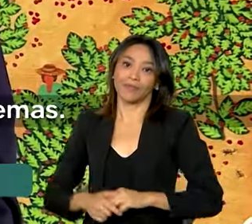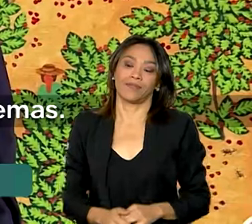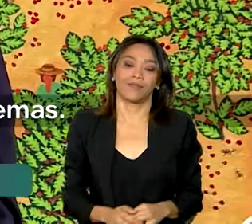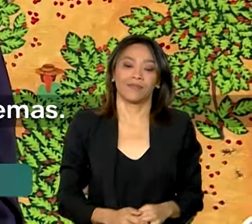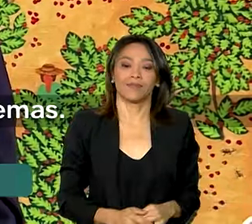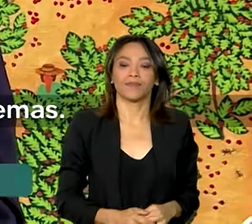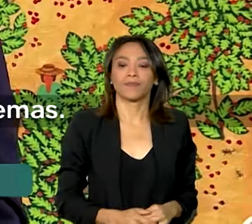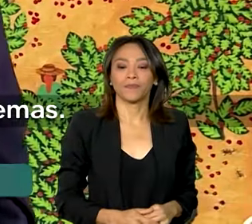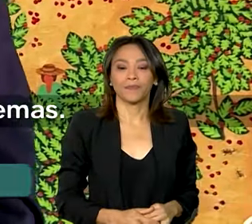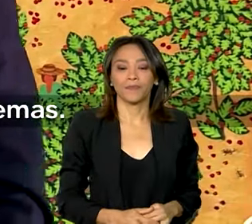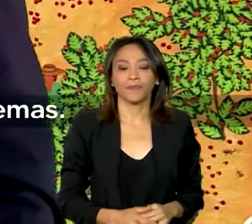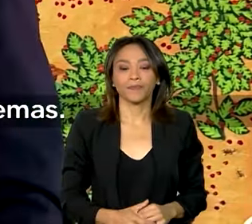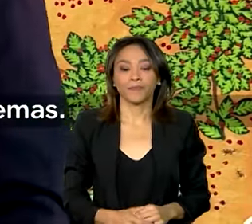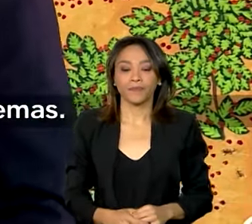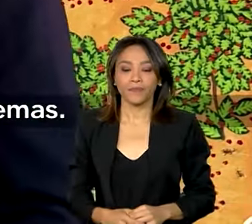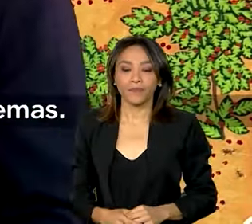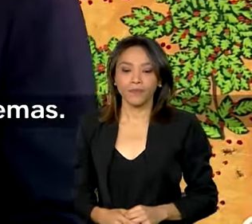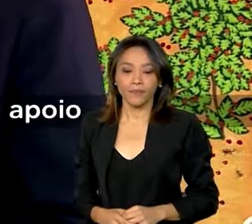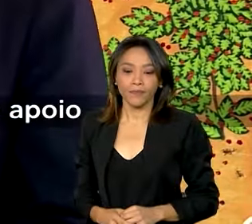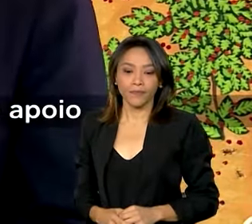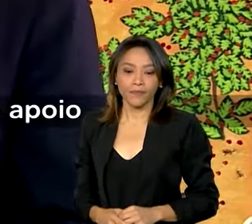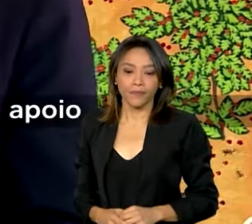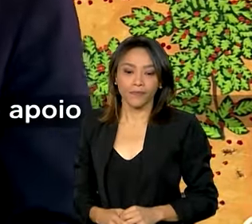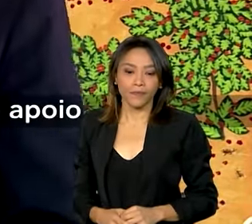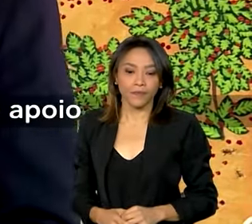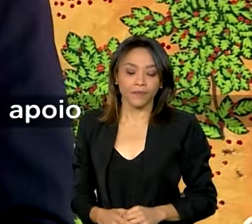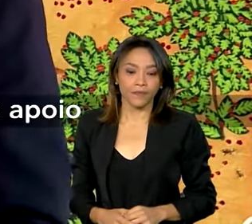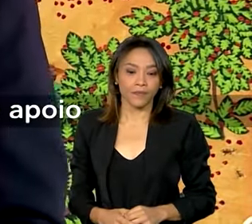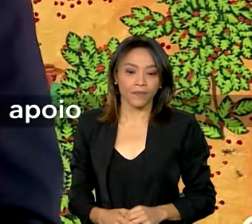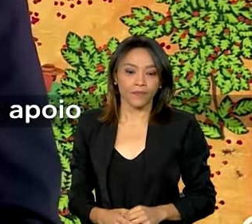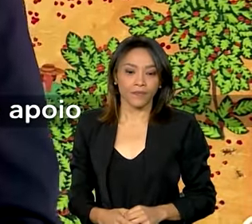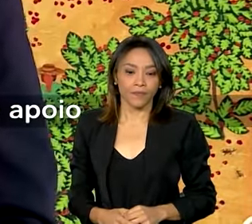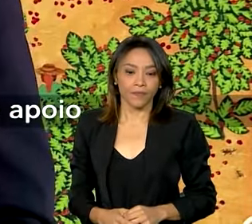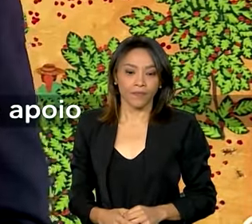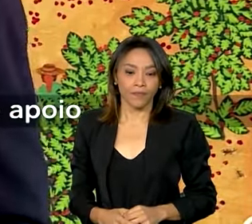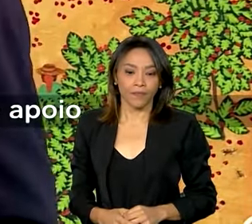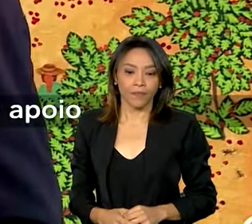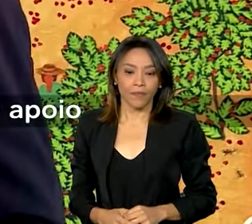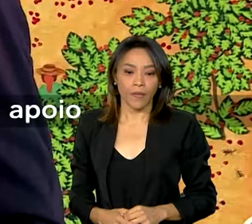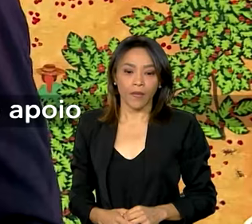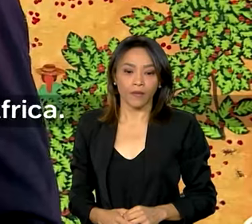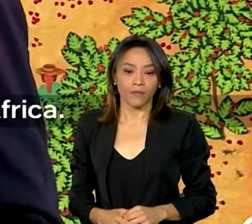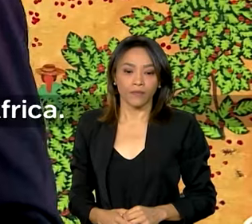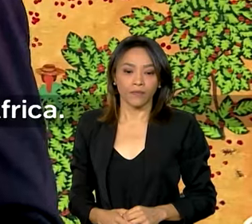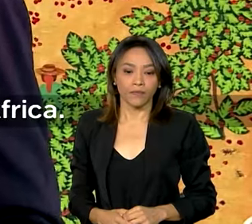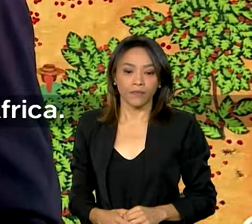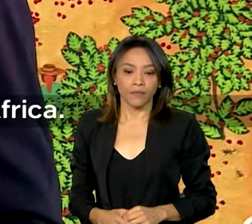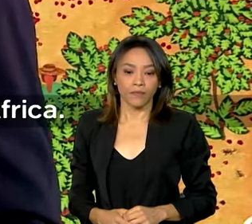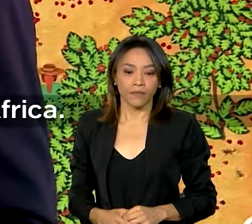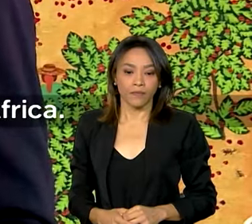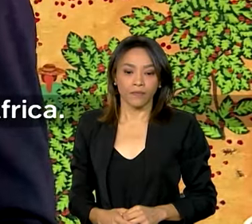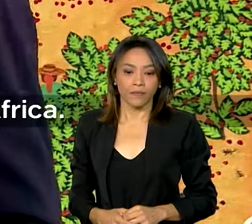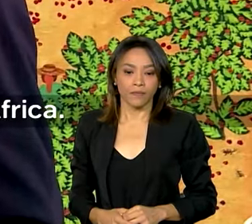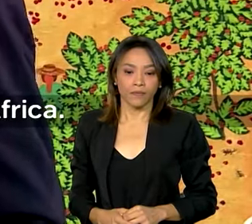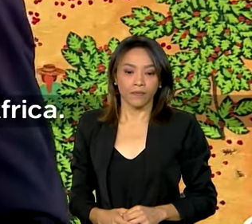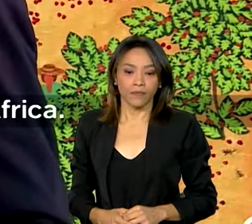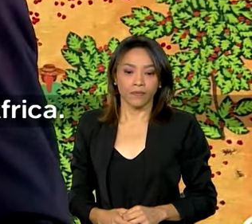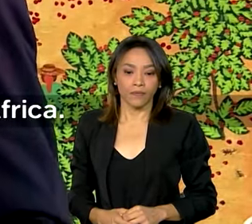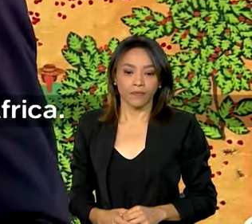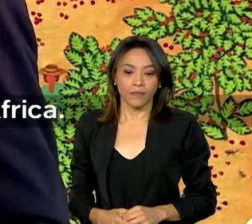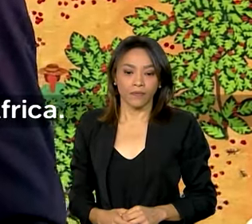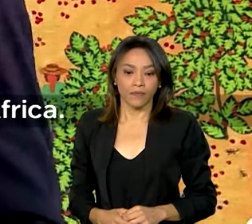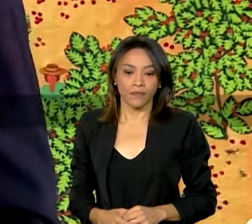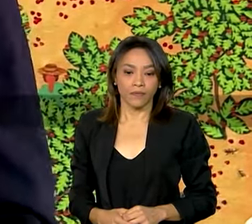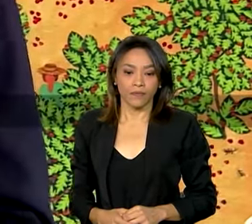falo com o presidente sobre diversos problemas. O primeiro é agradecer ao presidente pelo grande apoio do Brasil para a Banco de